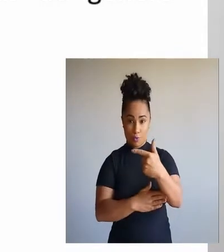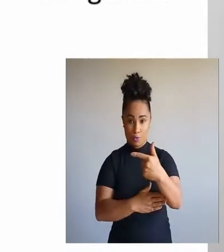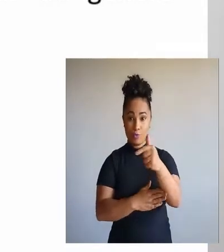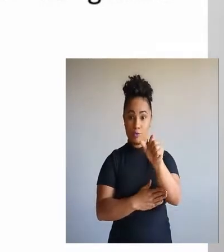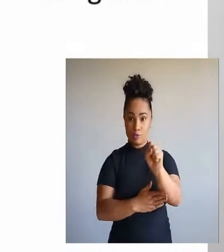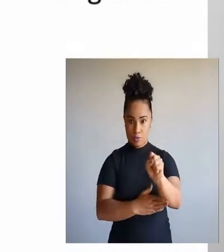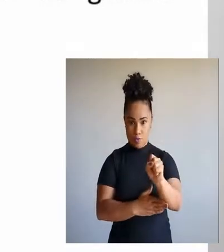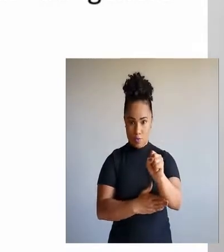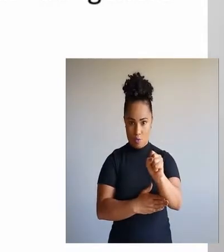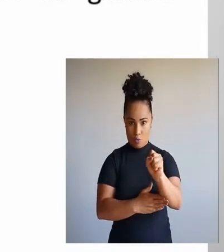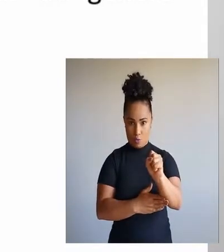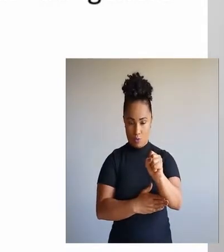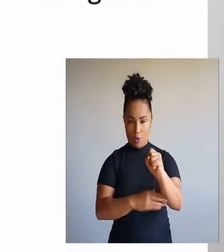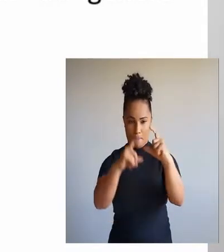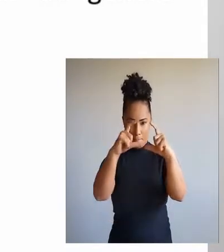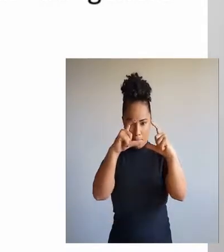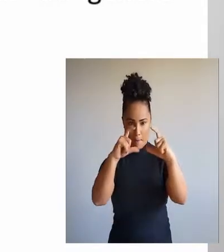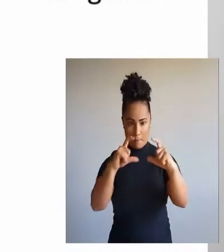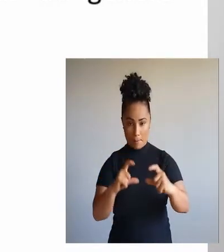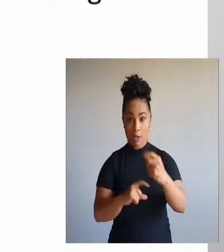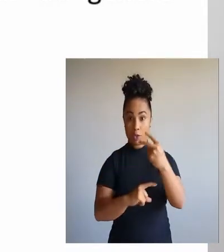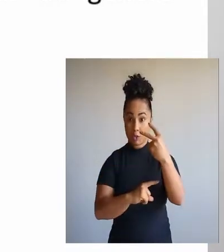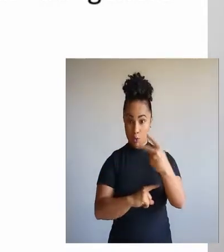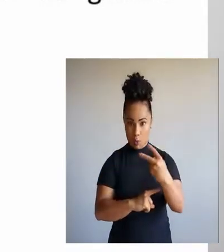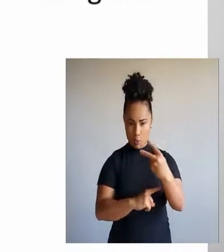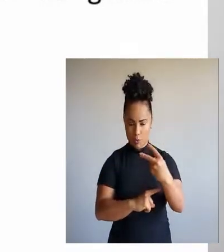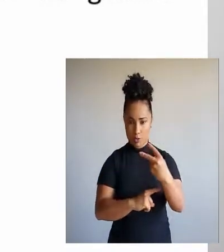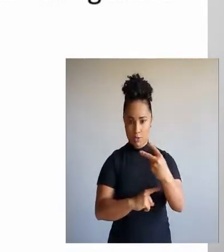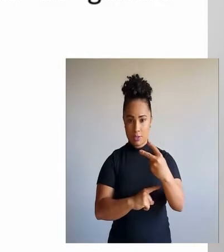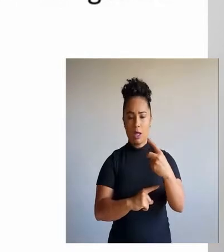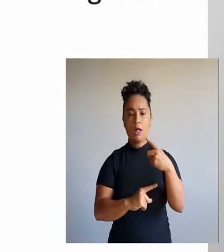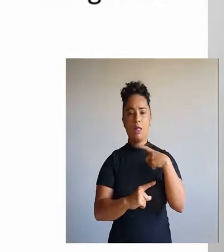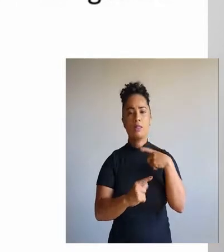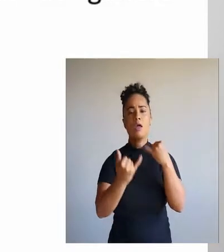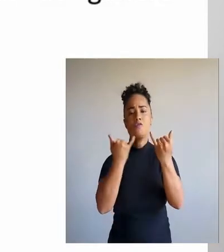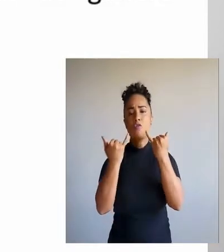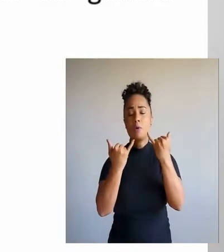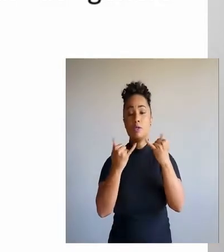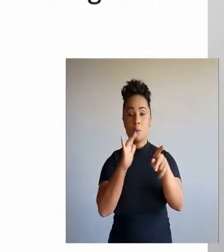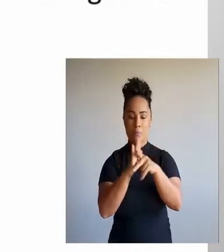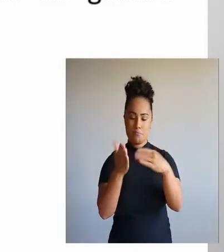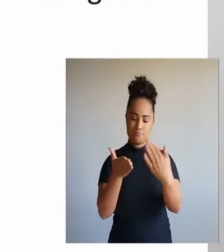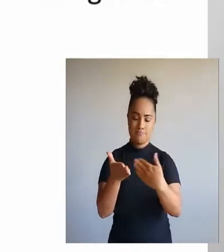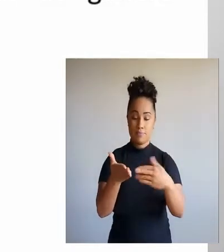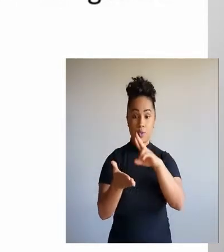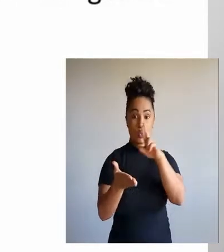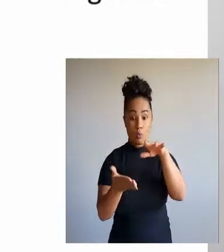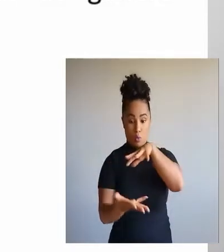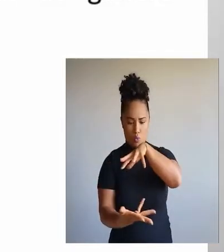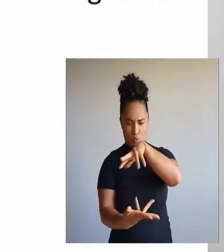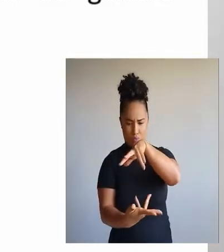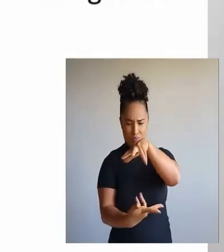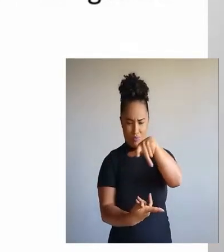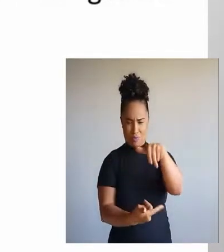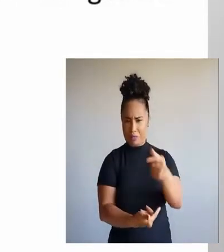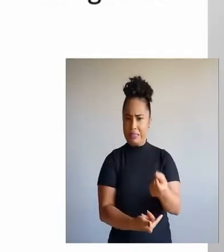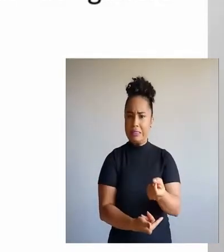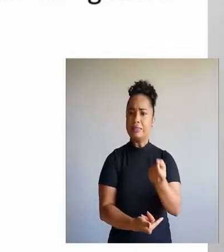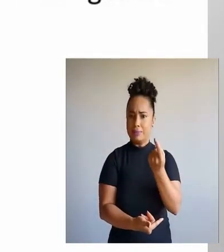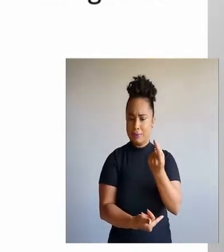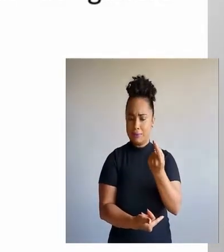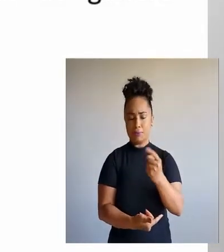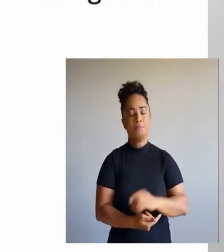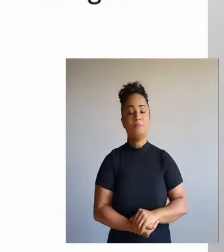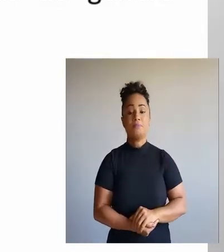bloco 2, nós temos uma questão sobre a capa da revista Mundo Estranho. E a questão